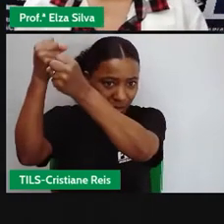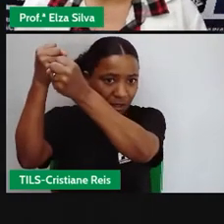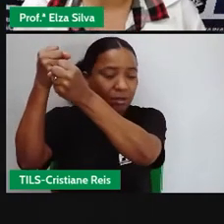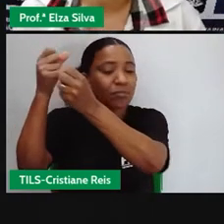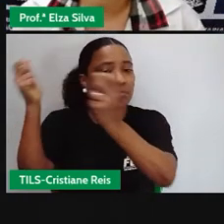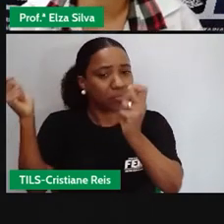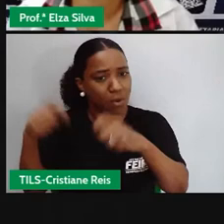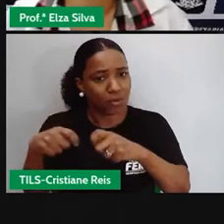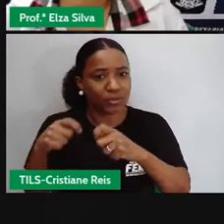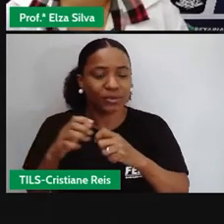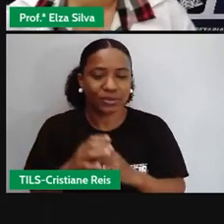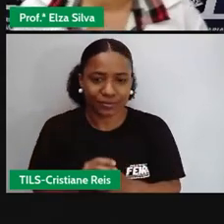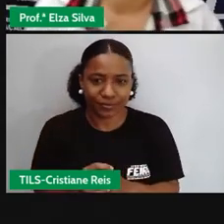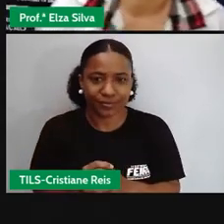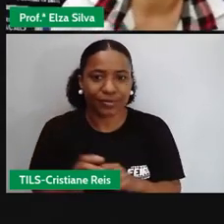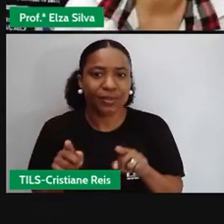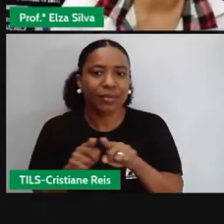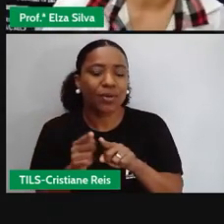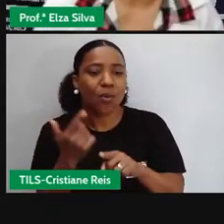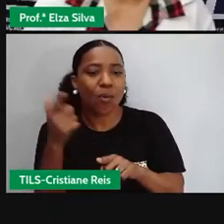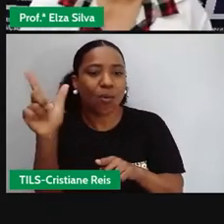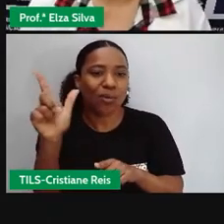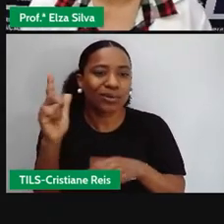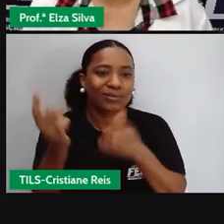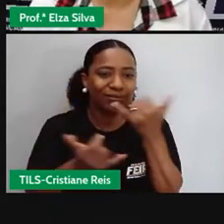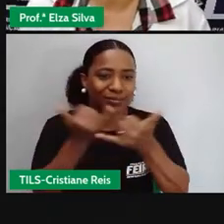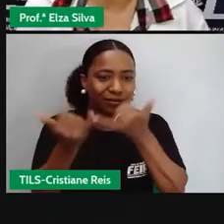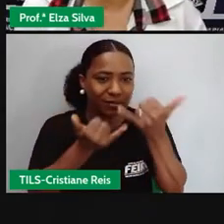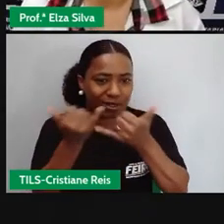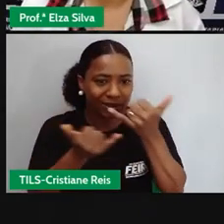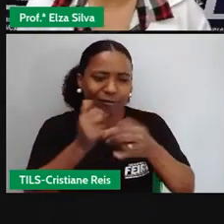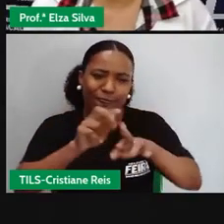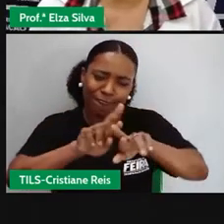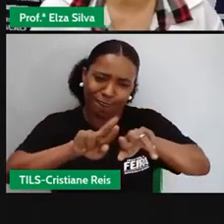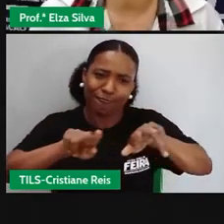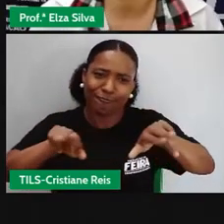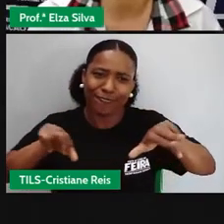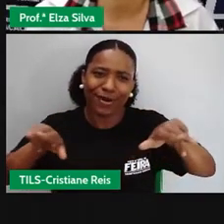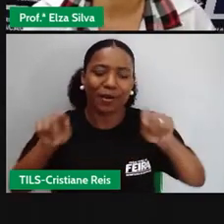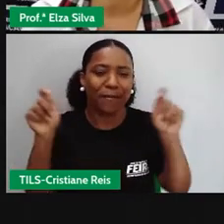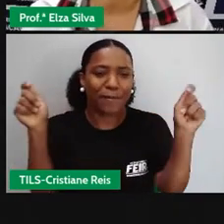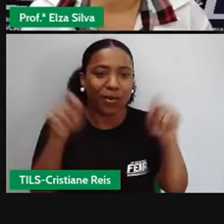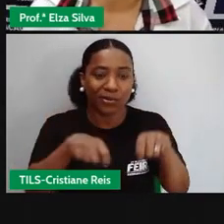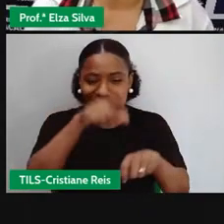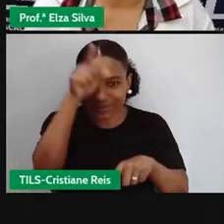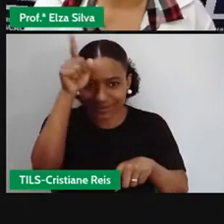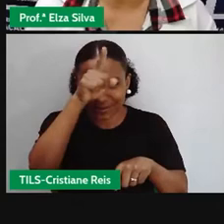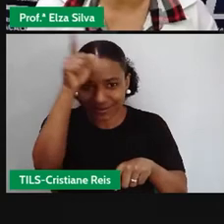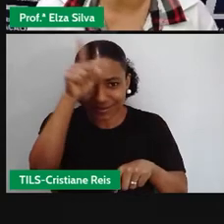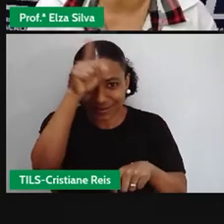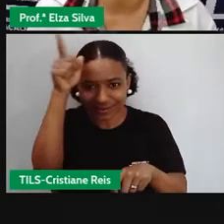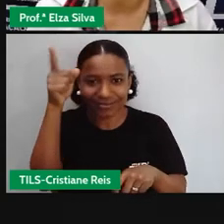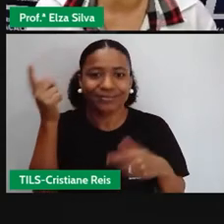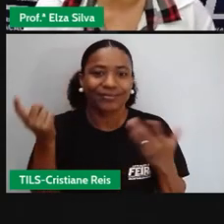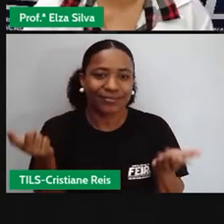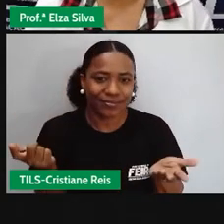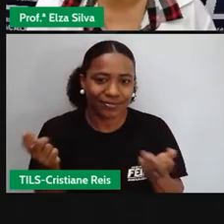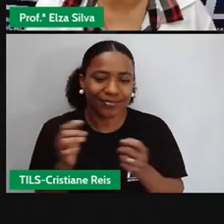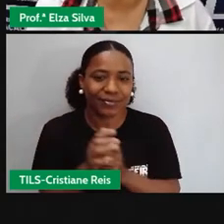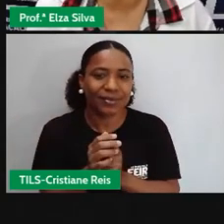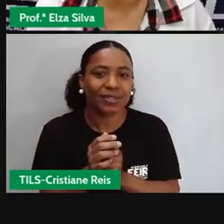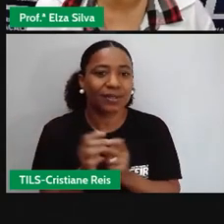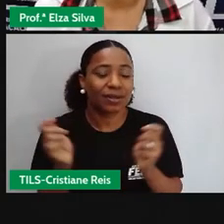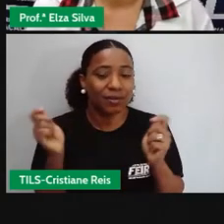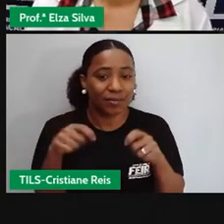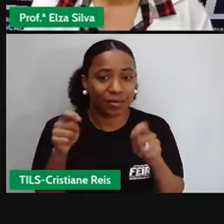temos também outros jogos, né? Outras brincadeiras que podem ser improvisadas. Como o Rintals Game, que é o